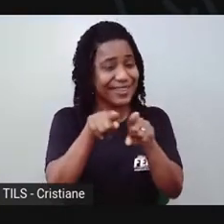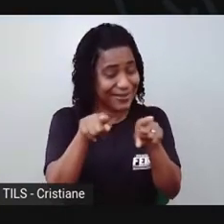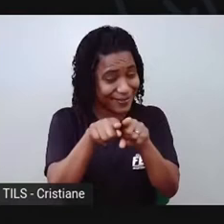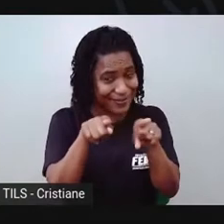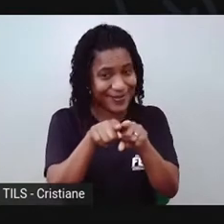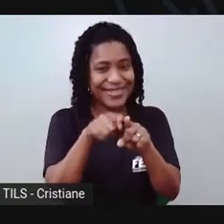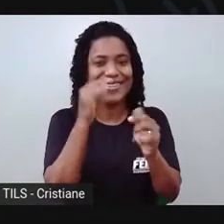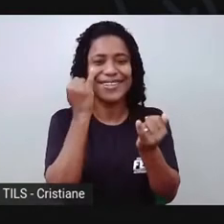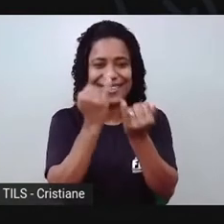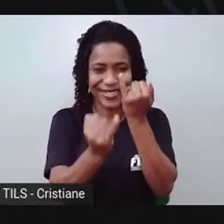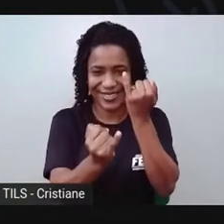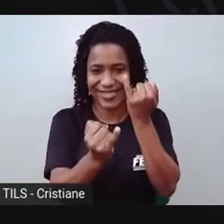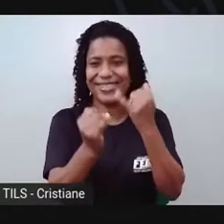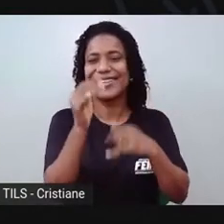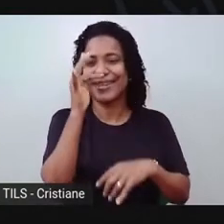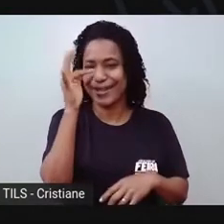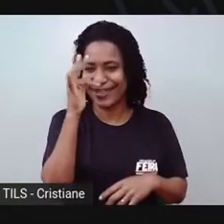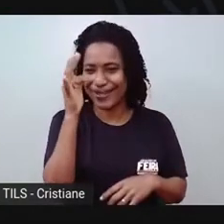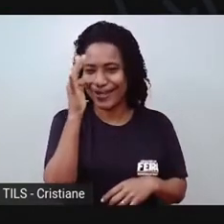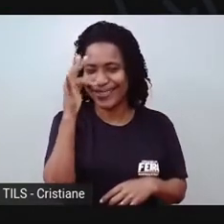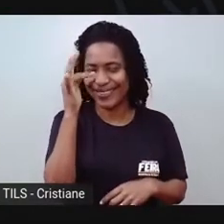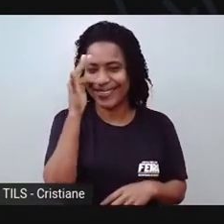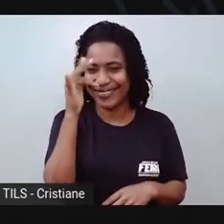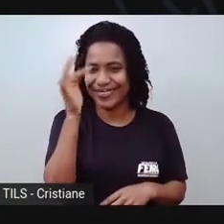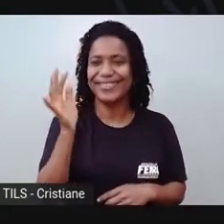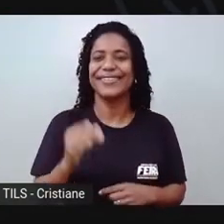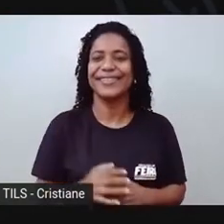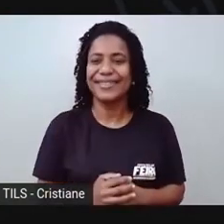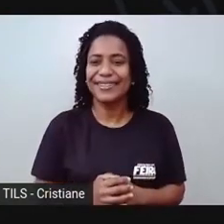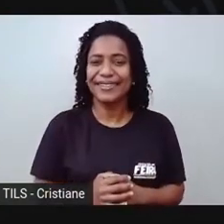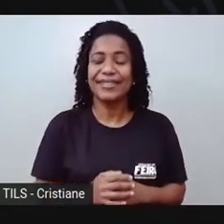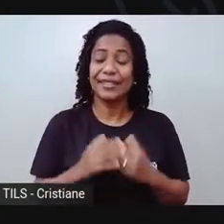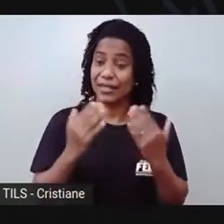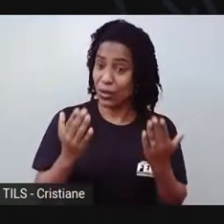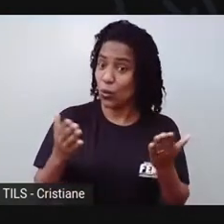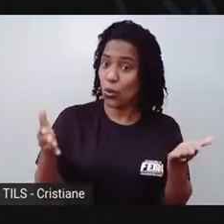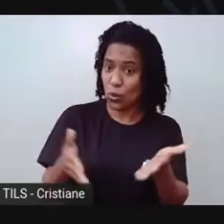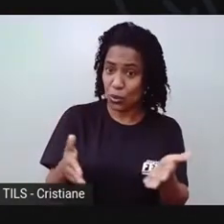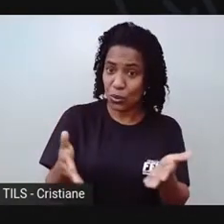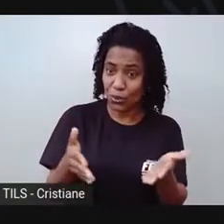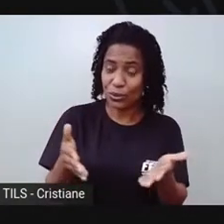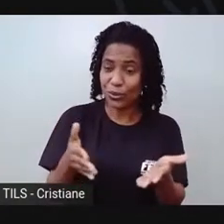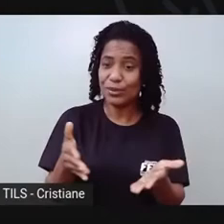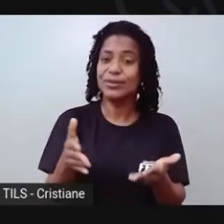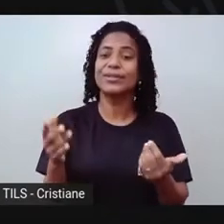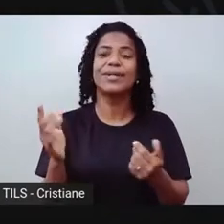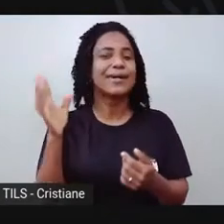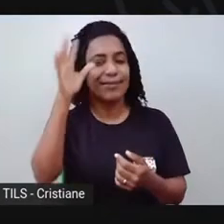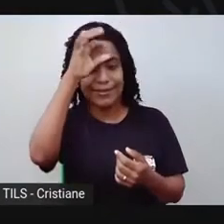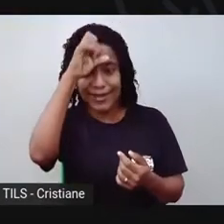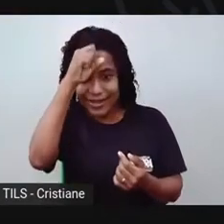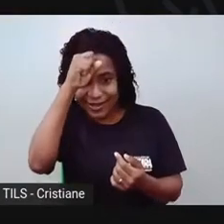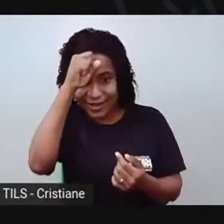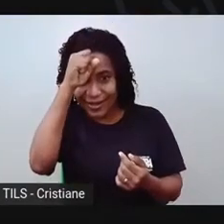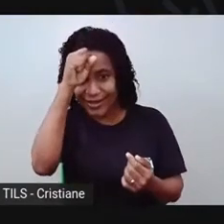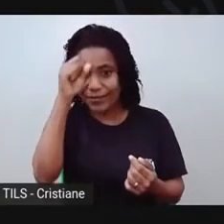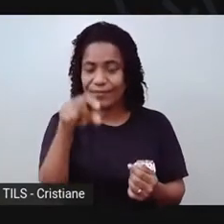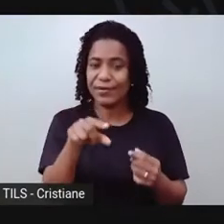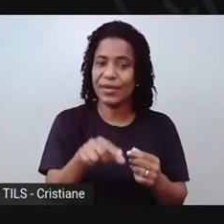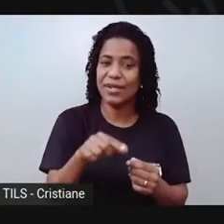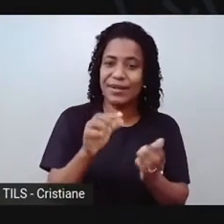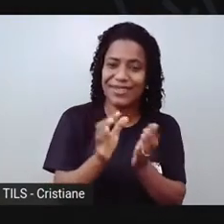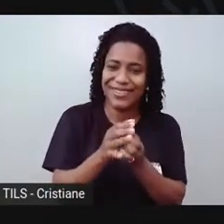fazer uma flor! Então, o desafio de hoje vai ser a gente transformar essas